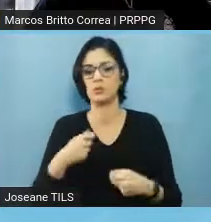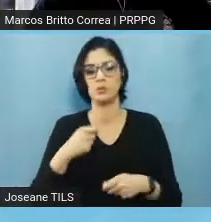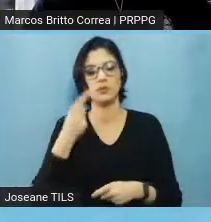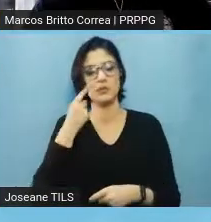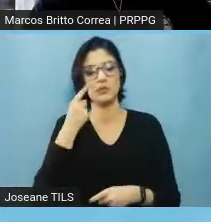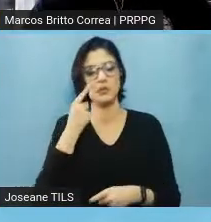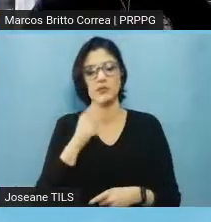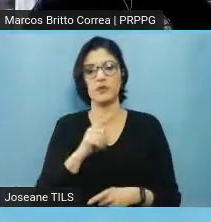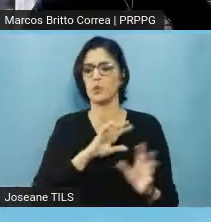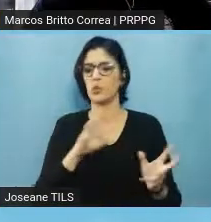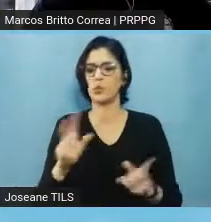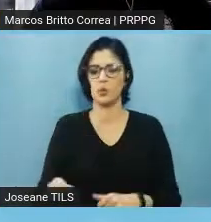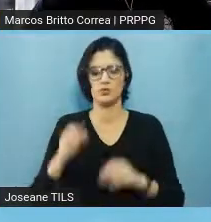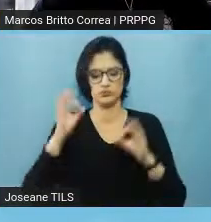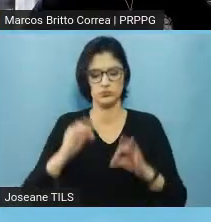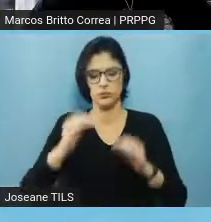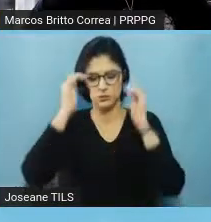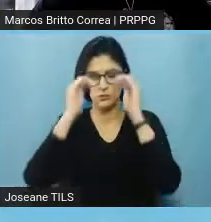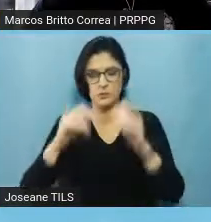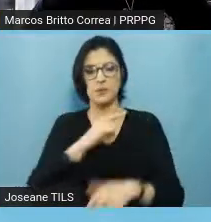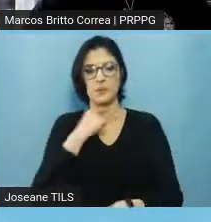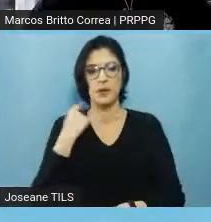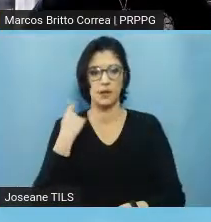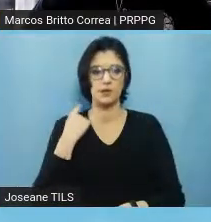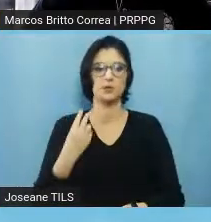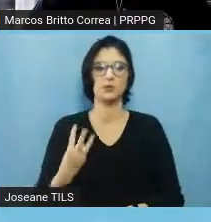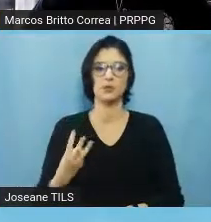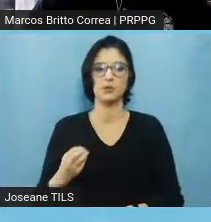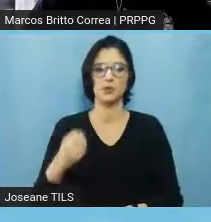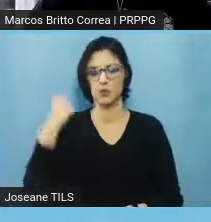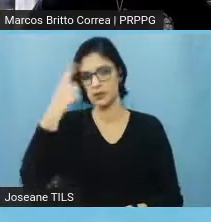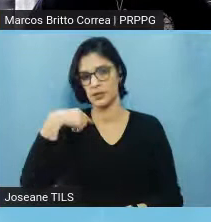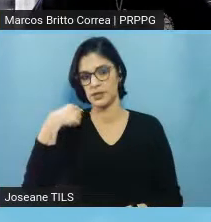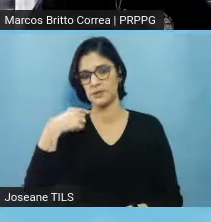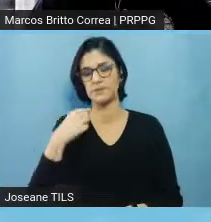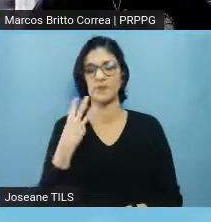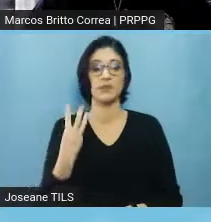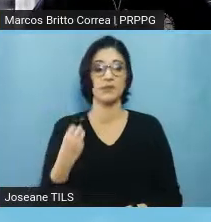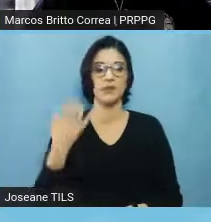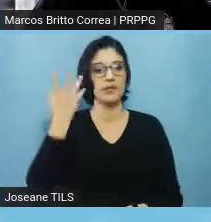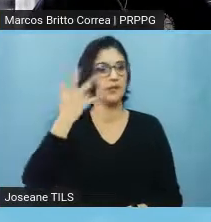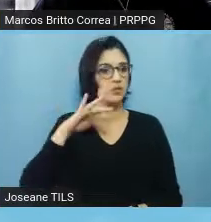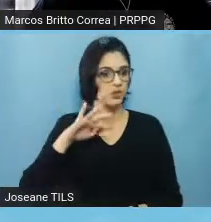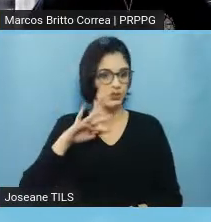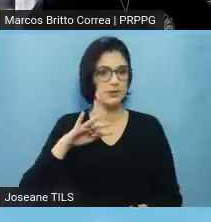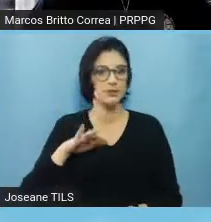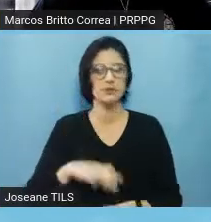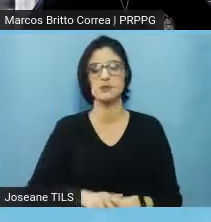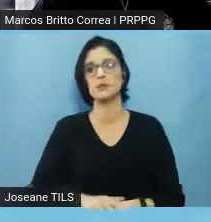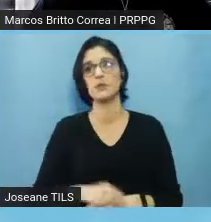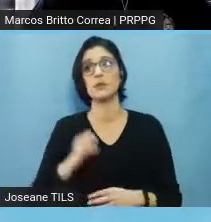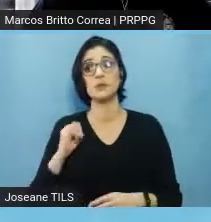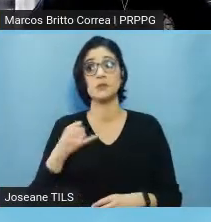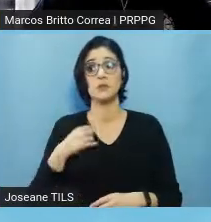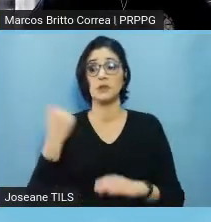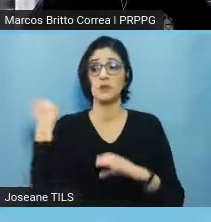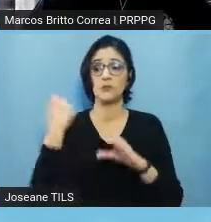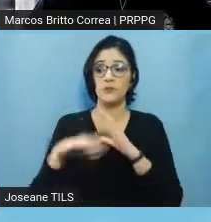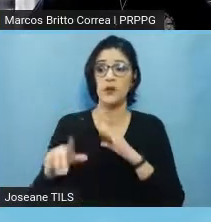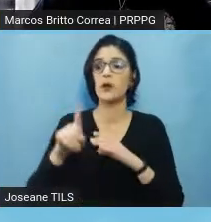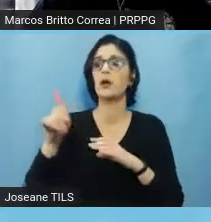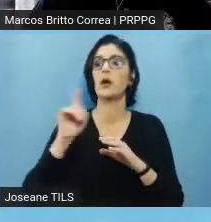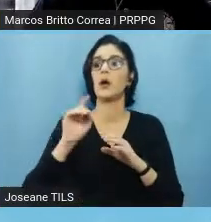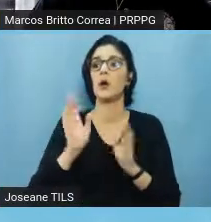protocolo, então quando a gente submete um projeto de pesquisa, né, para ser avaliado por um comitê de ética, nos primeiros 30 dias a gente tem a